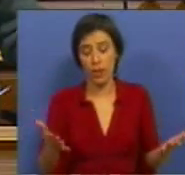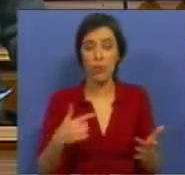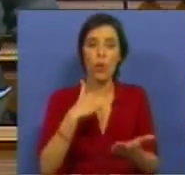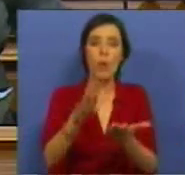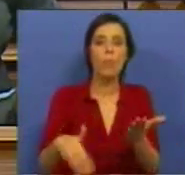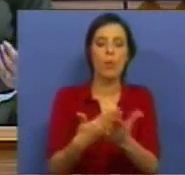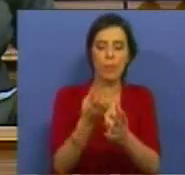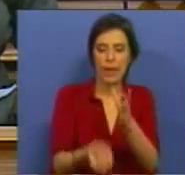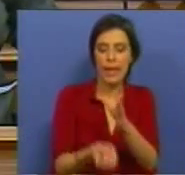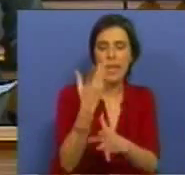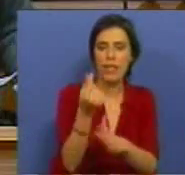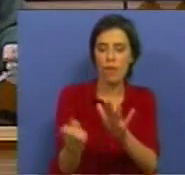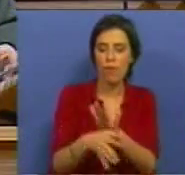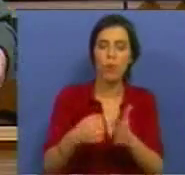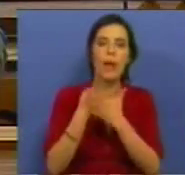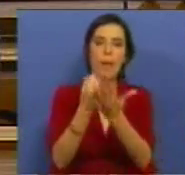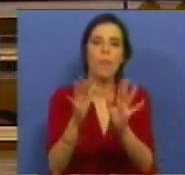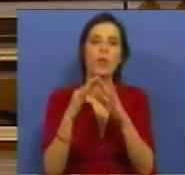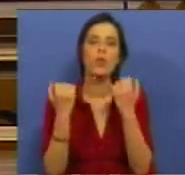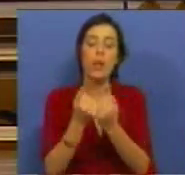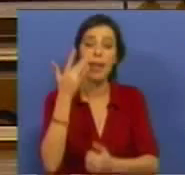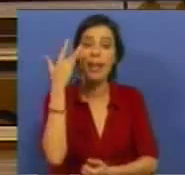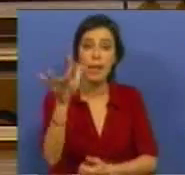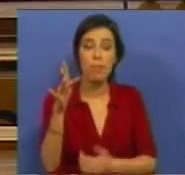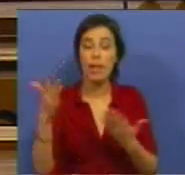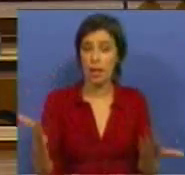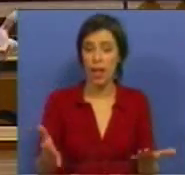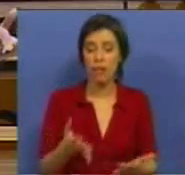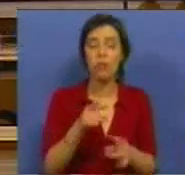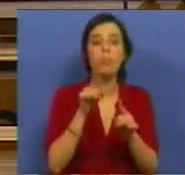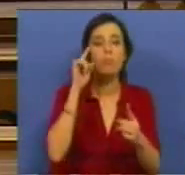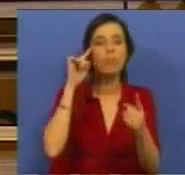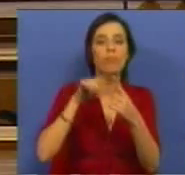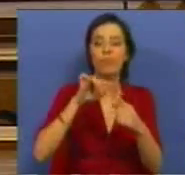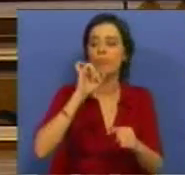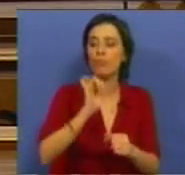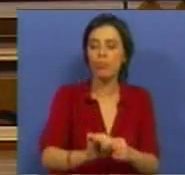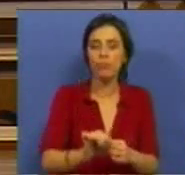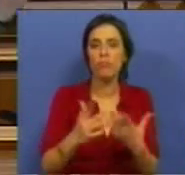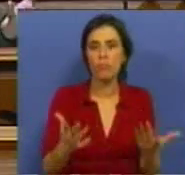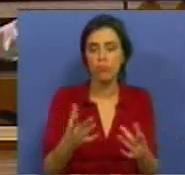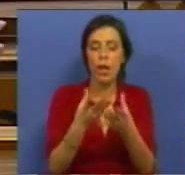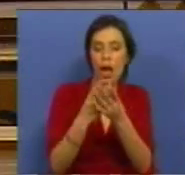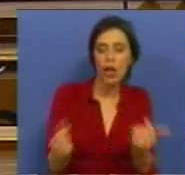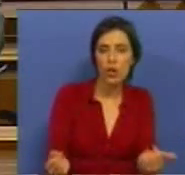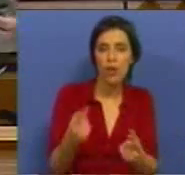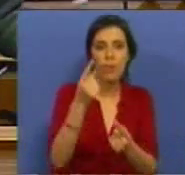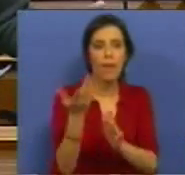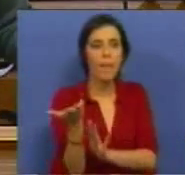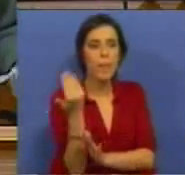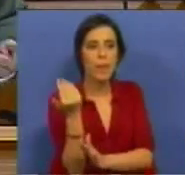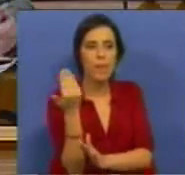propõe a criação do Fundo de Apoio Social aos Imigrantes, que vem no sentido de colmatar as